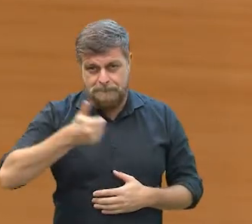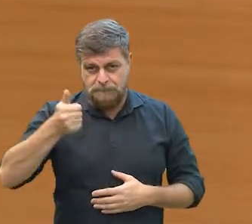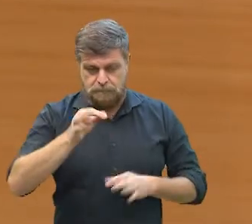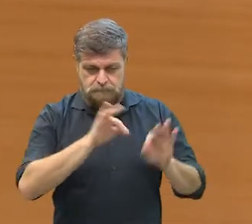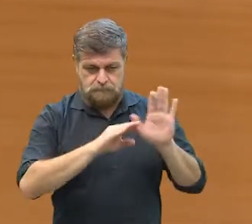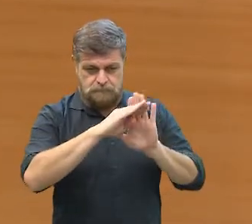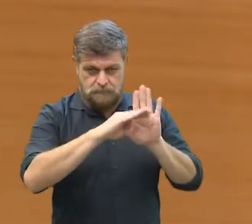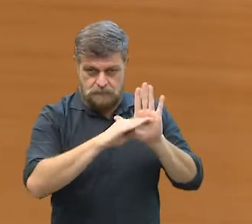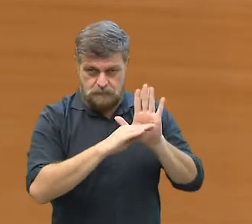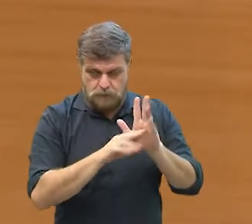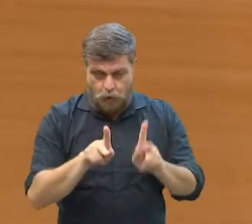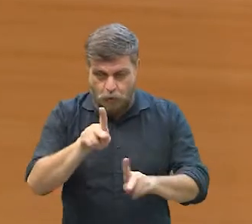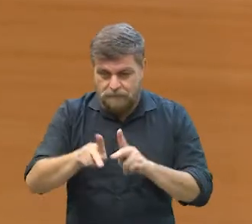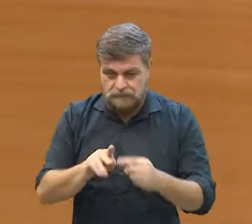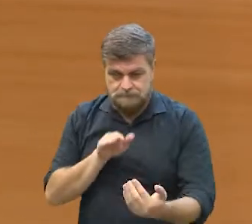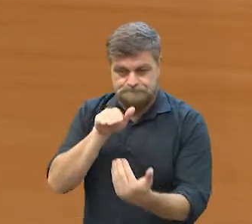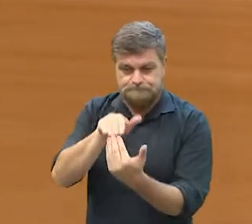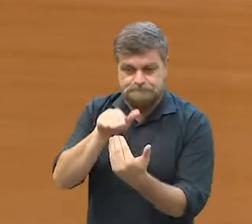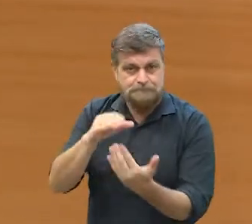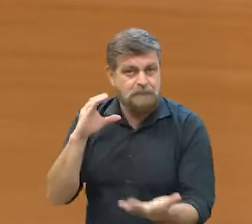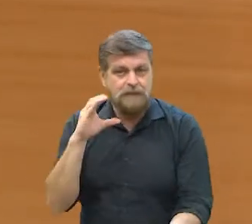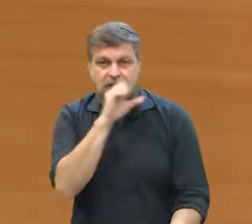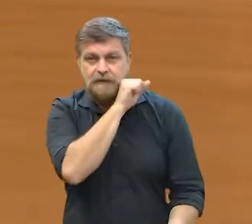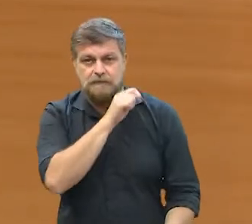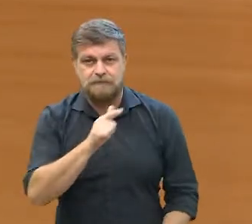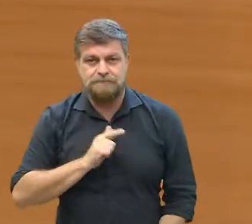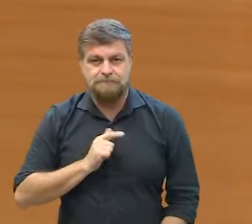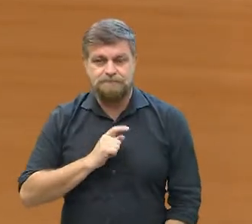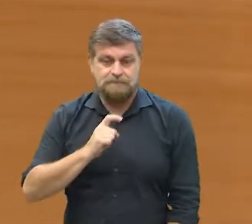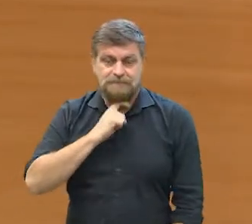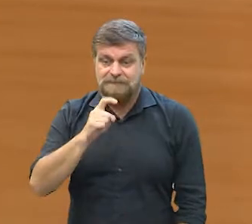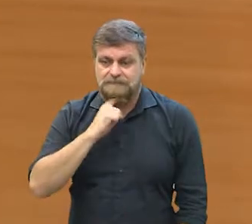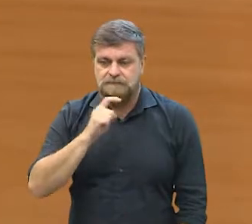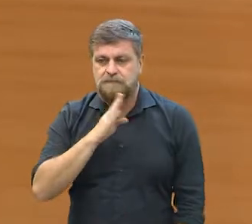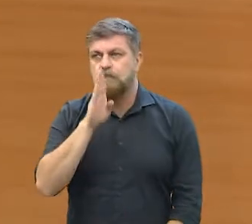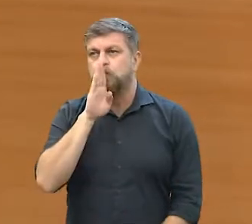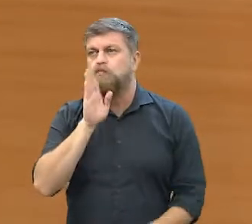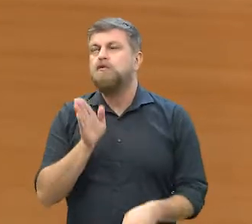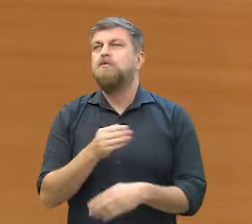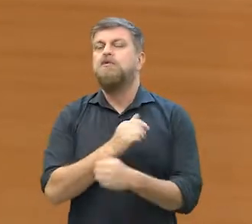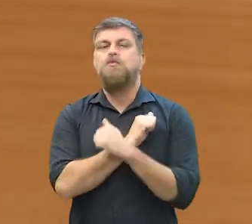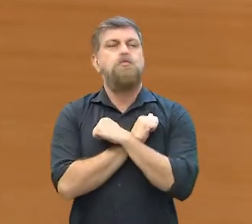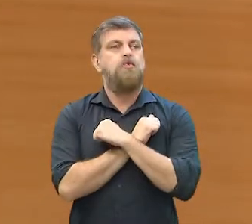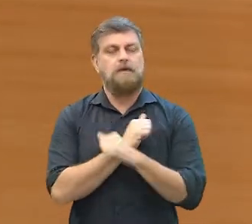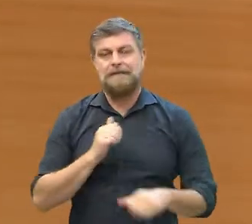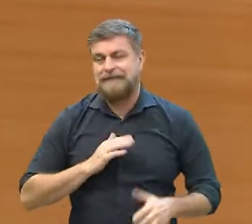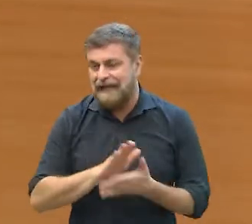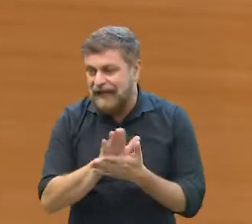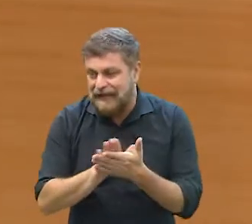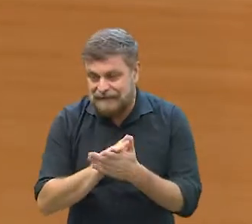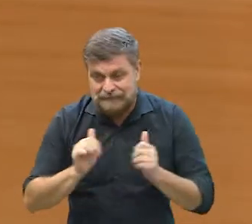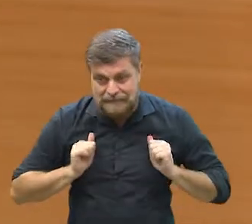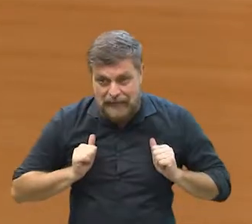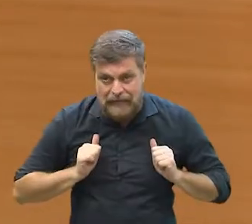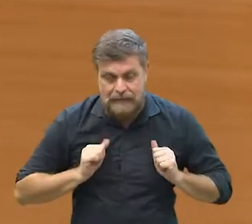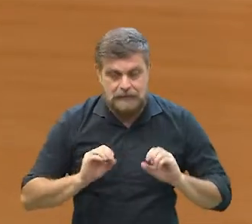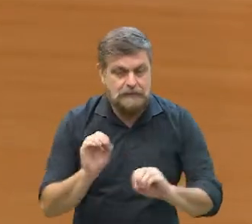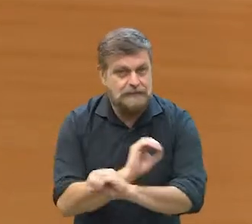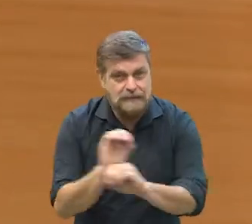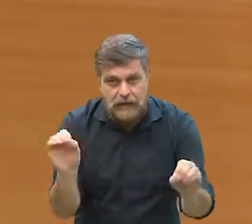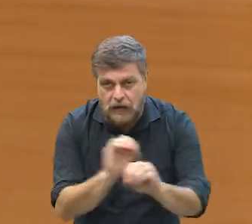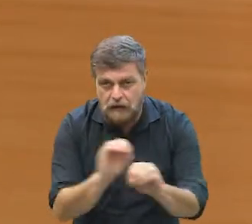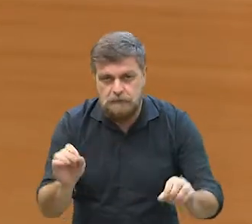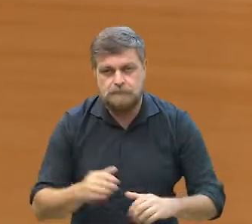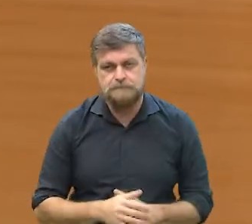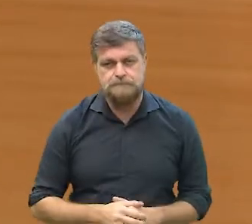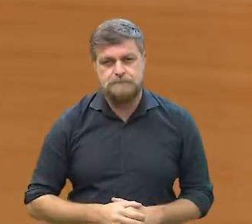projetos que são projetos de urgência, porque tem uma coisa assim, ninguém nega urgência, ninguém pode negar a urgência do